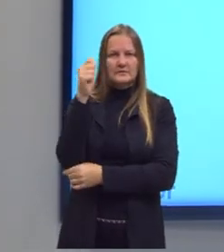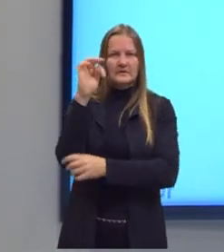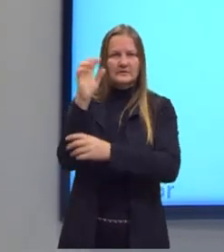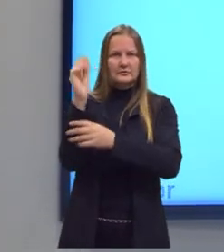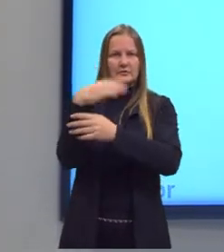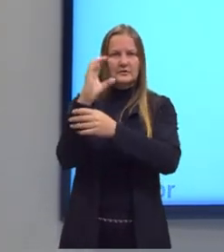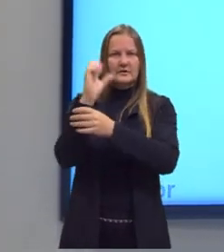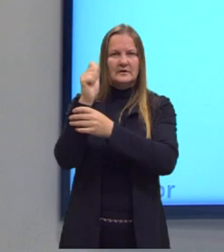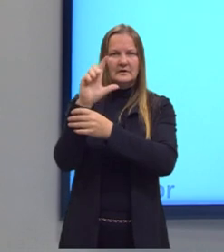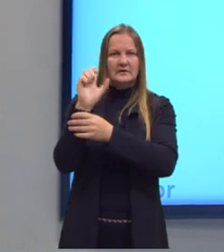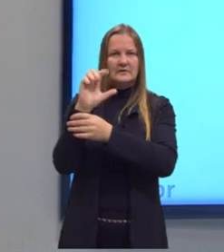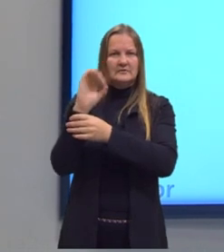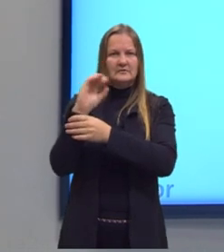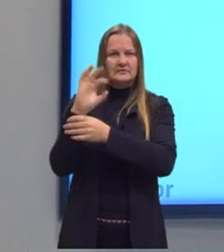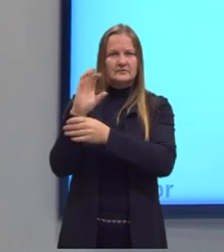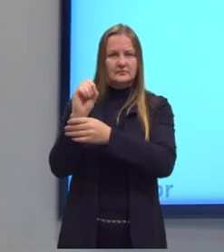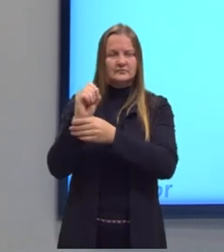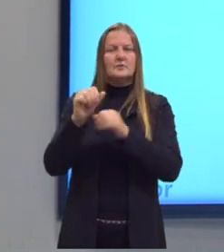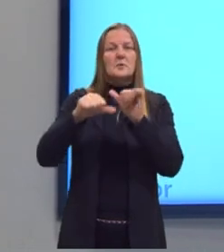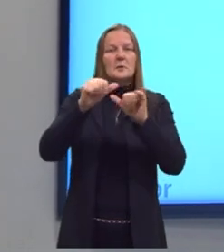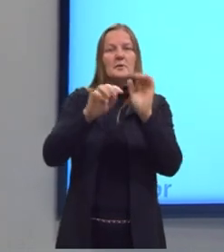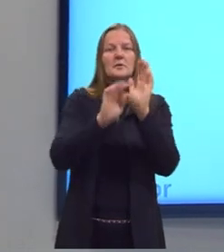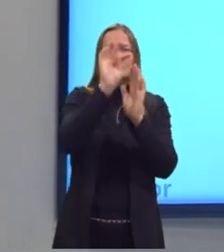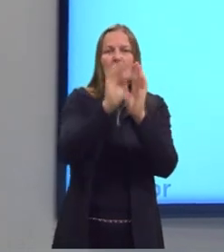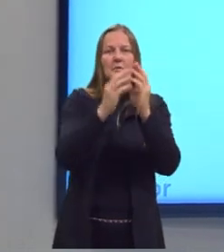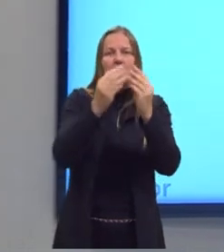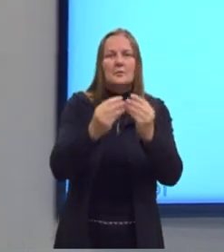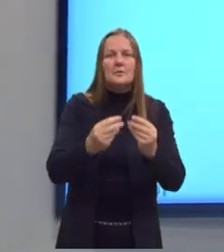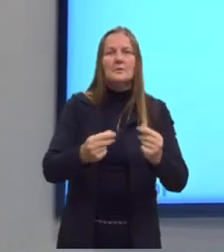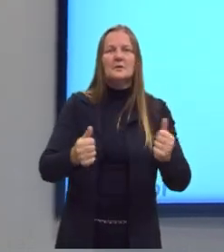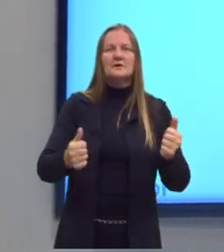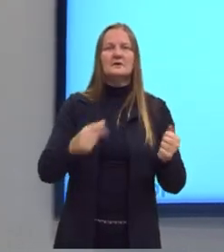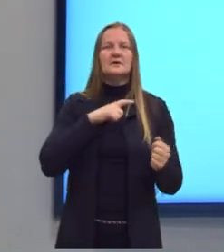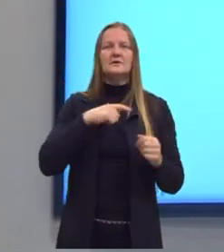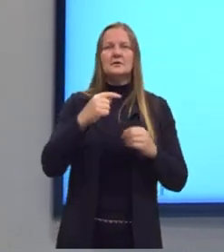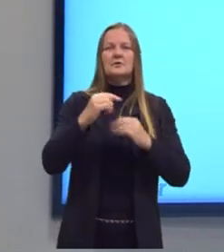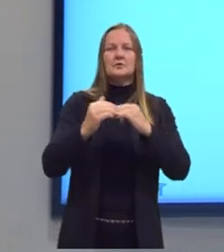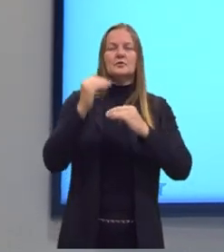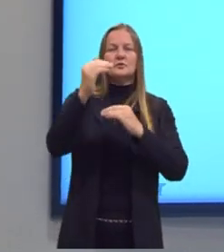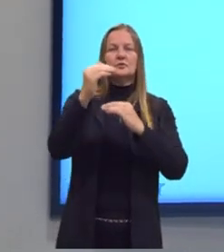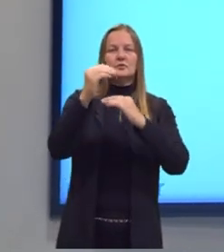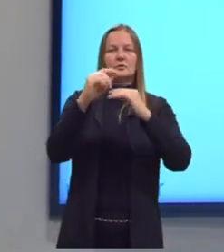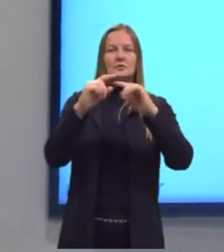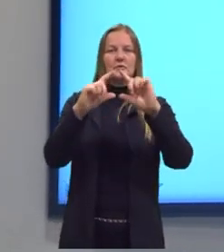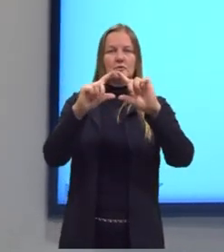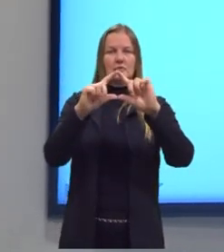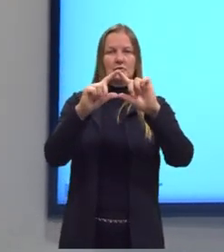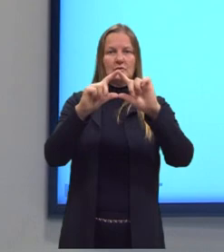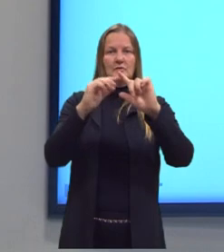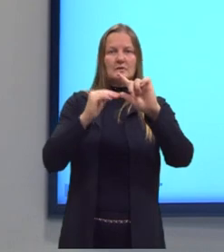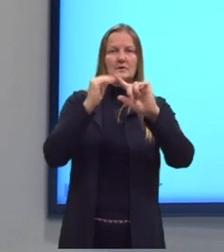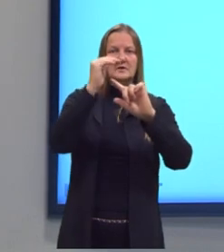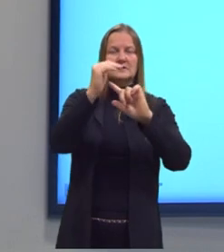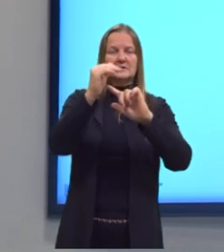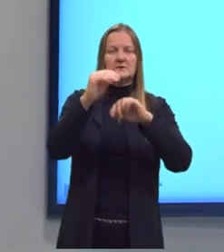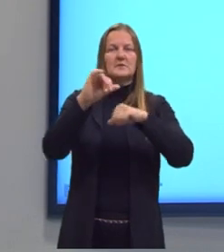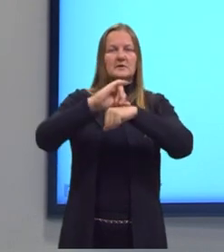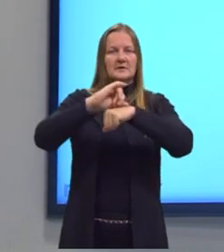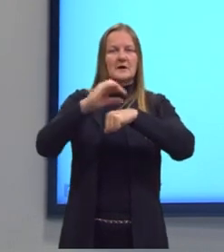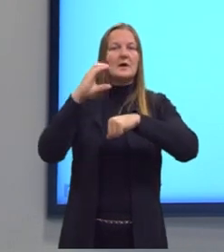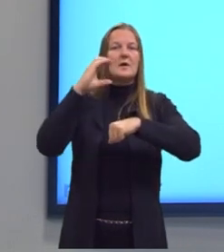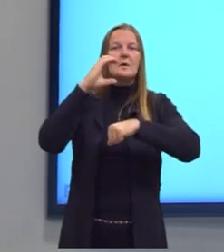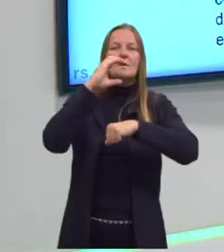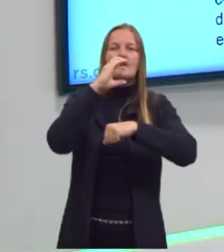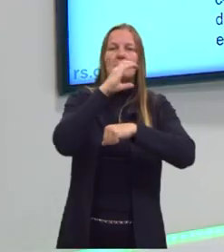de decomposição térmica. Aqui tem acima da flecha esse calor, então é fácil de identificar que é uma